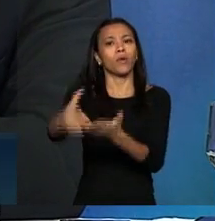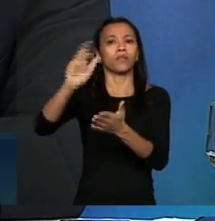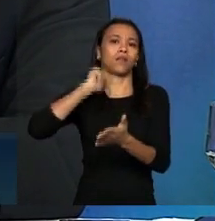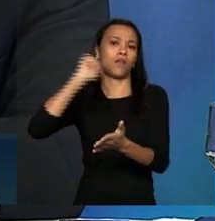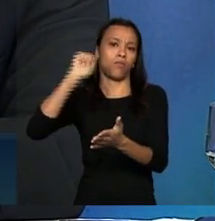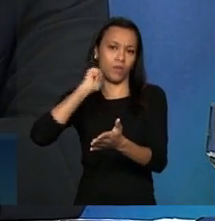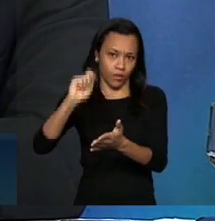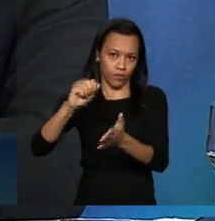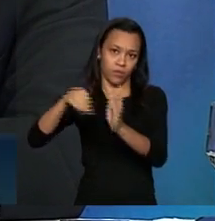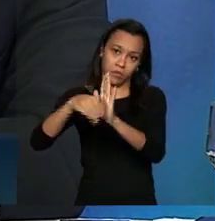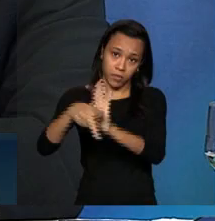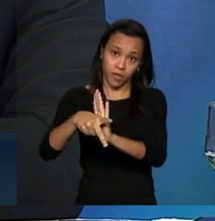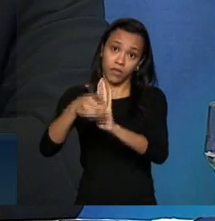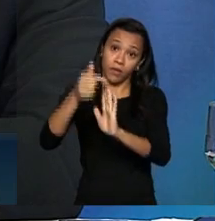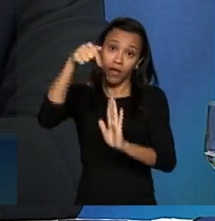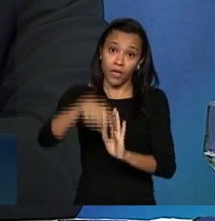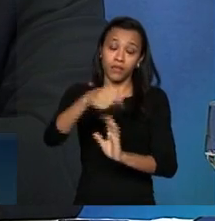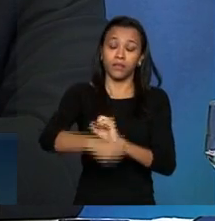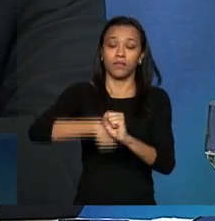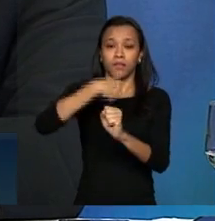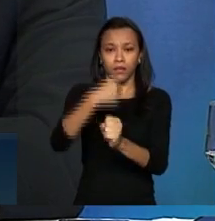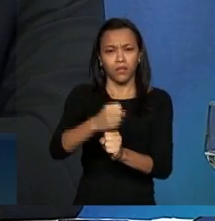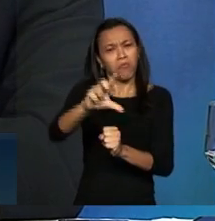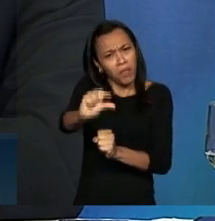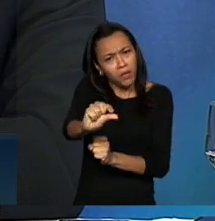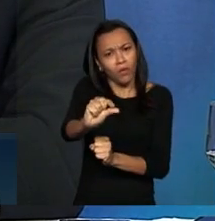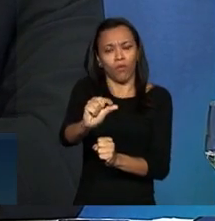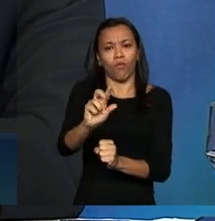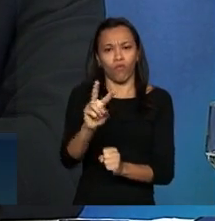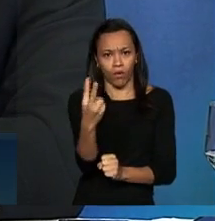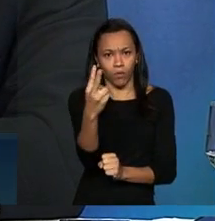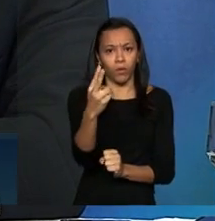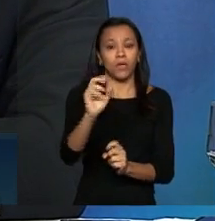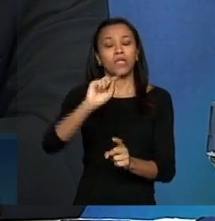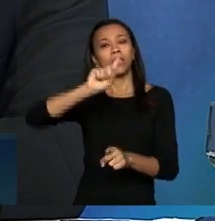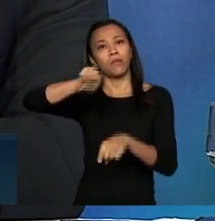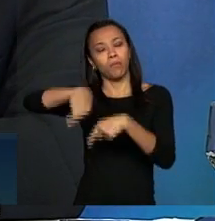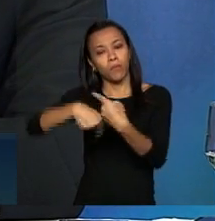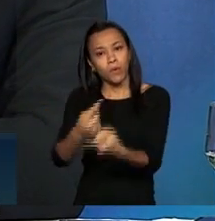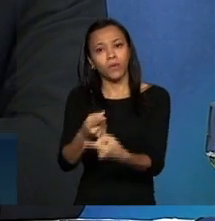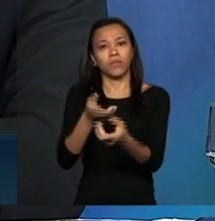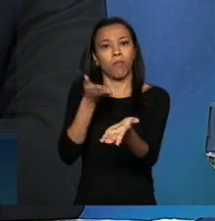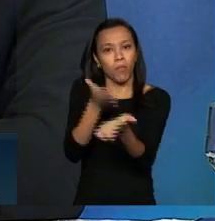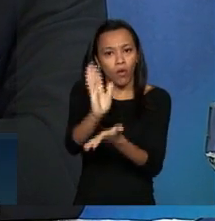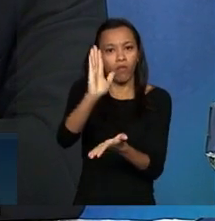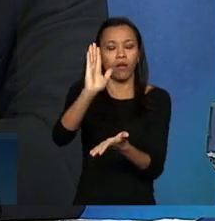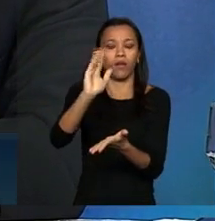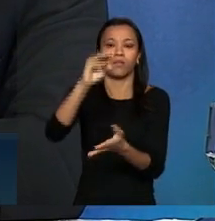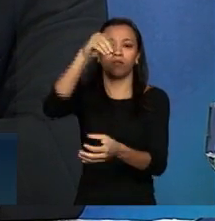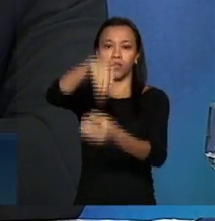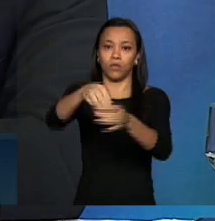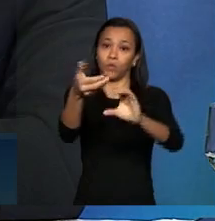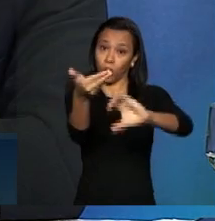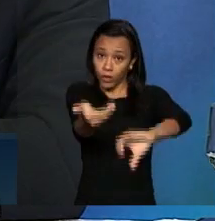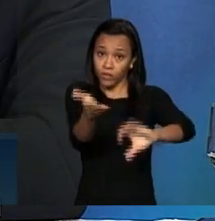abril então na verdade esse ano já seria um efeito menor depois das mudanças aprovadas pelo congresso nacional a expectativa é uma